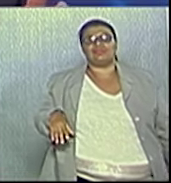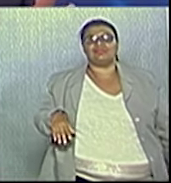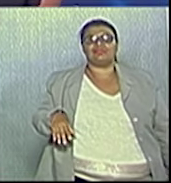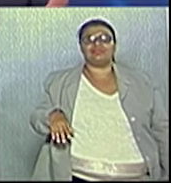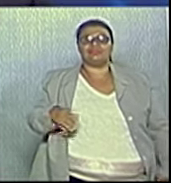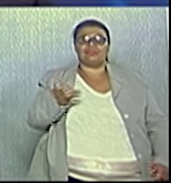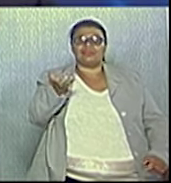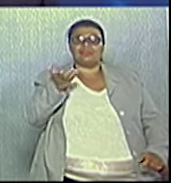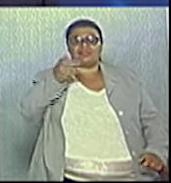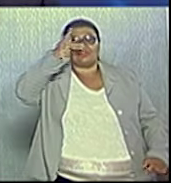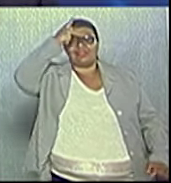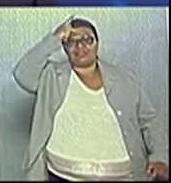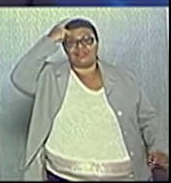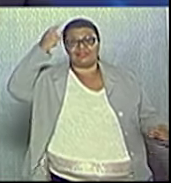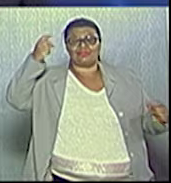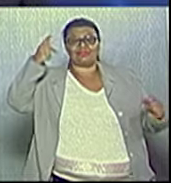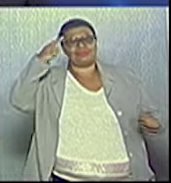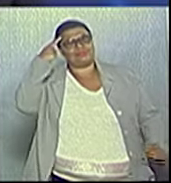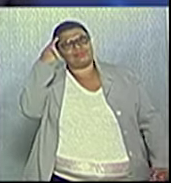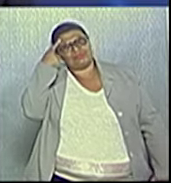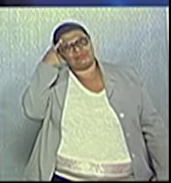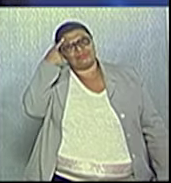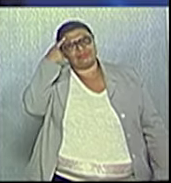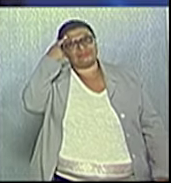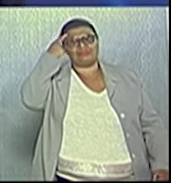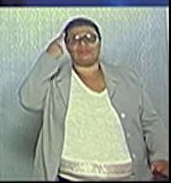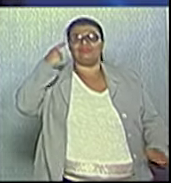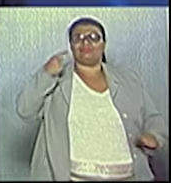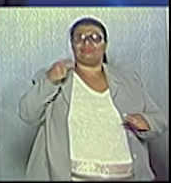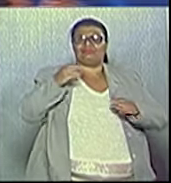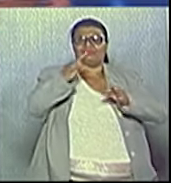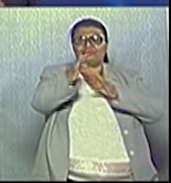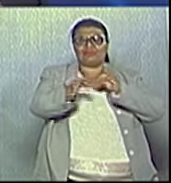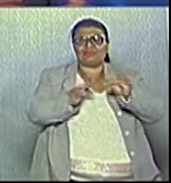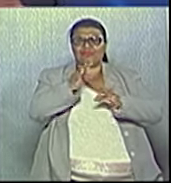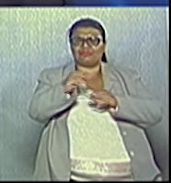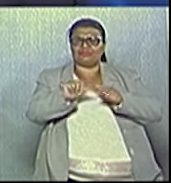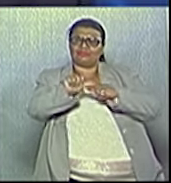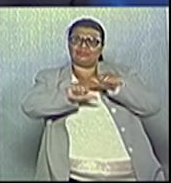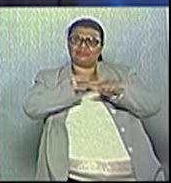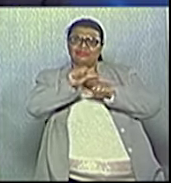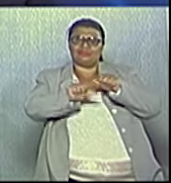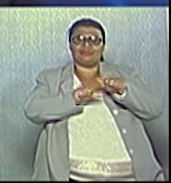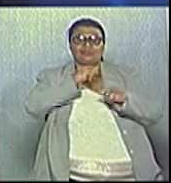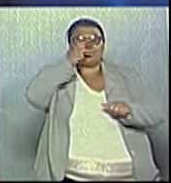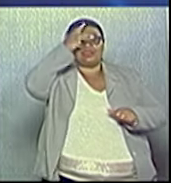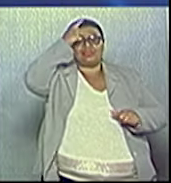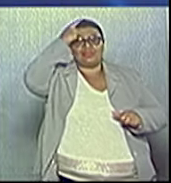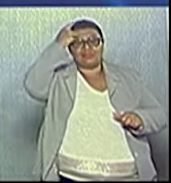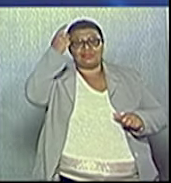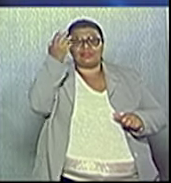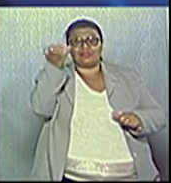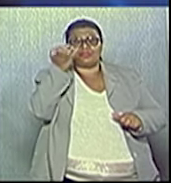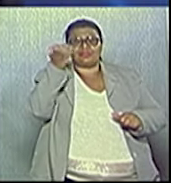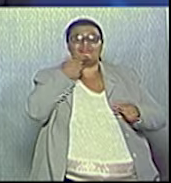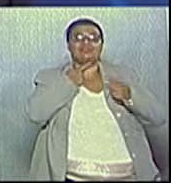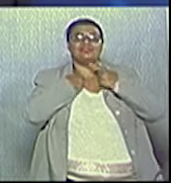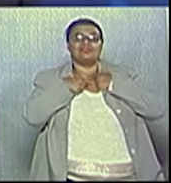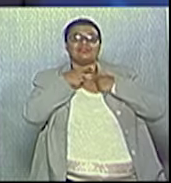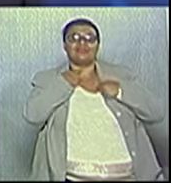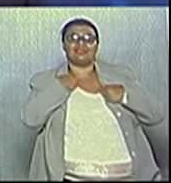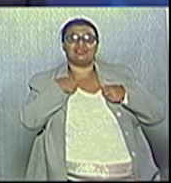as pessoas tenham mais... Vou aumentar as modalidades e essas pessoas comecem a praticar esporte.